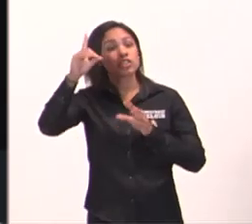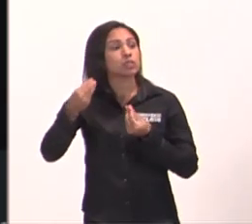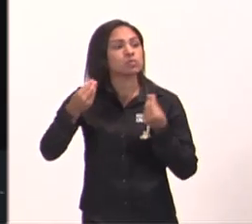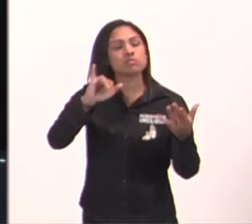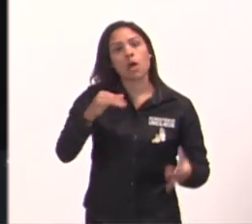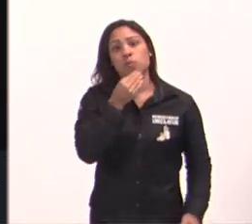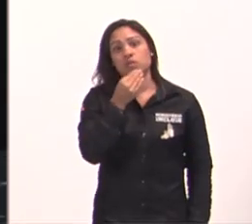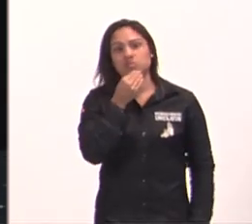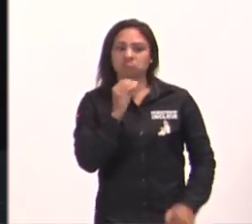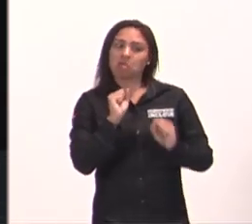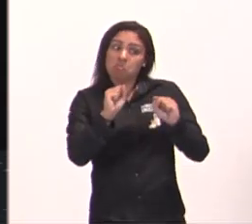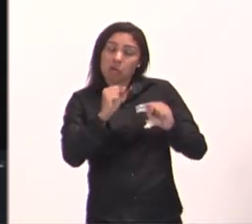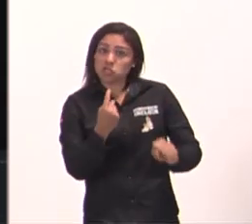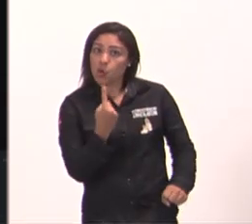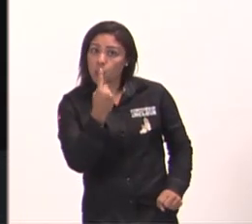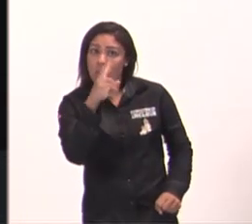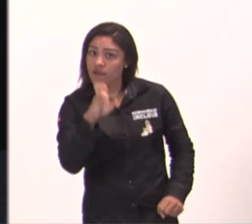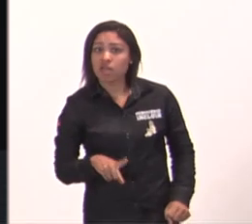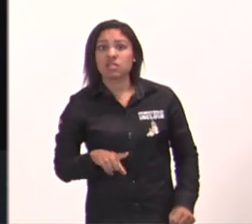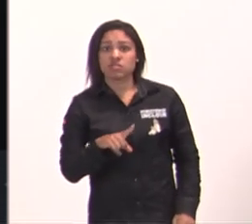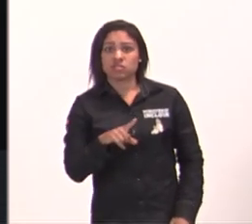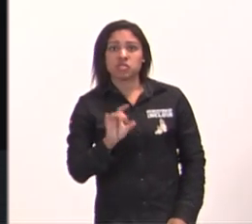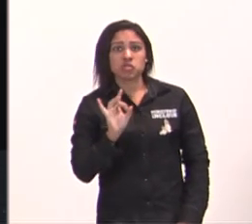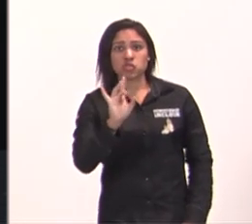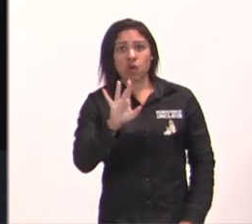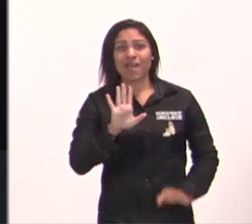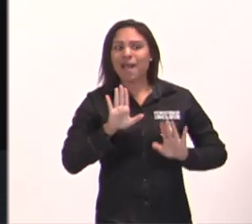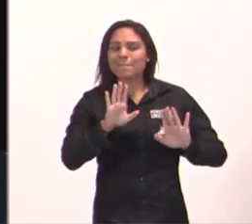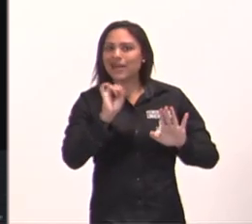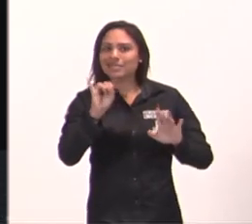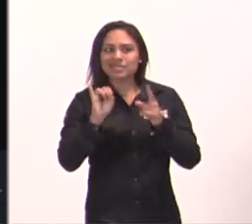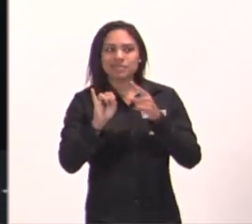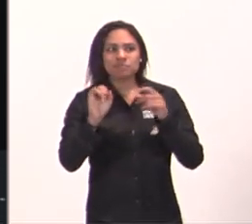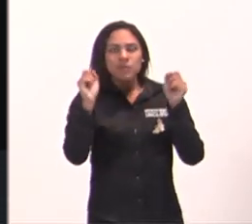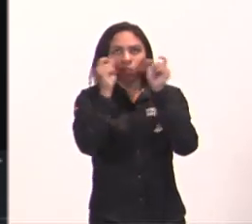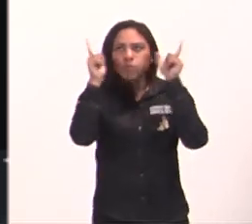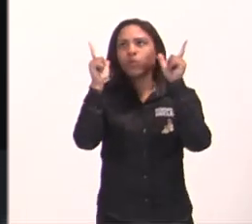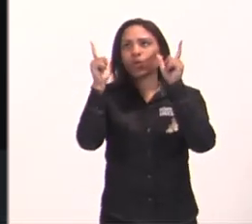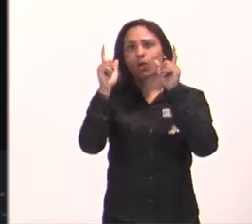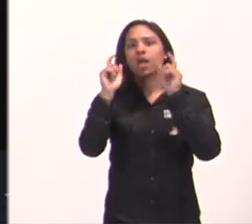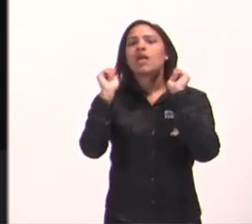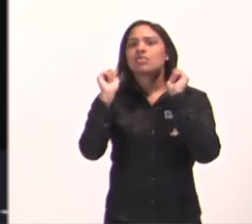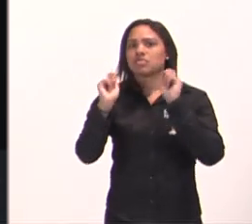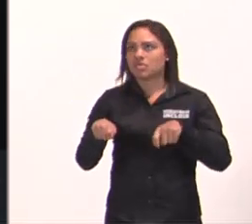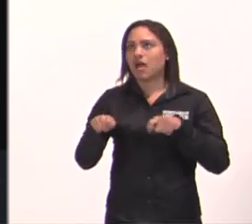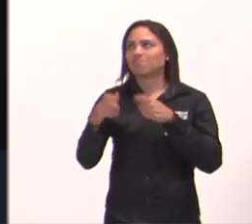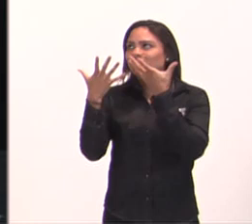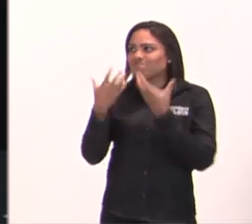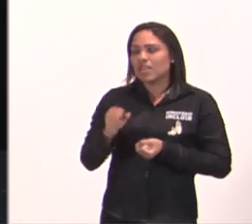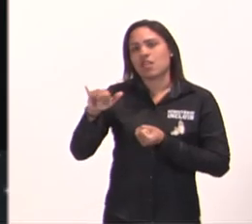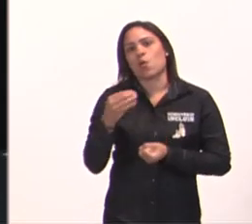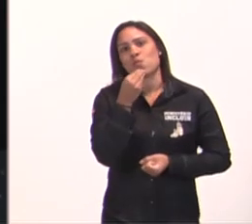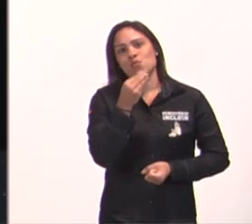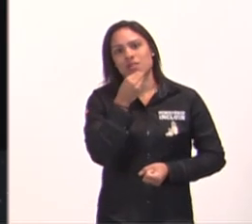da vida, se pegar, vai reconhecer e viver a grandeza de Deus, há um rio de unção,